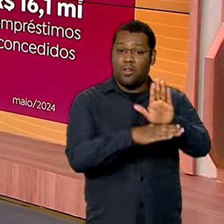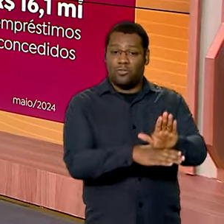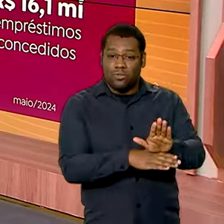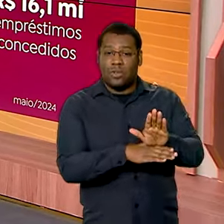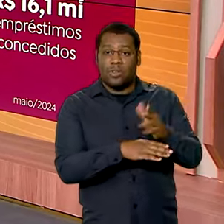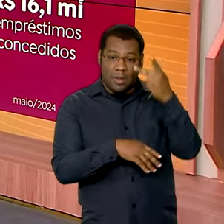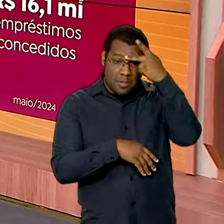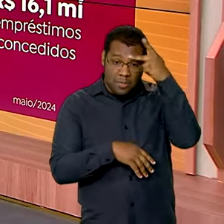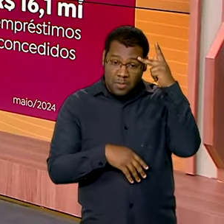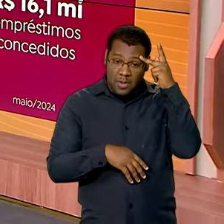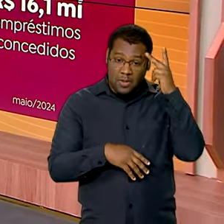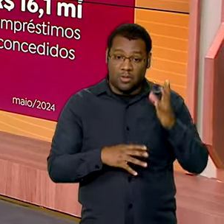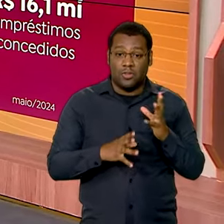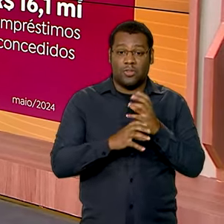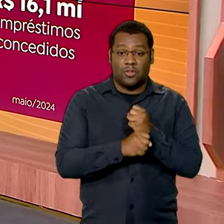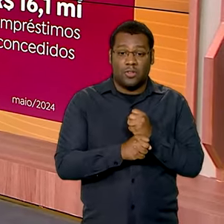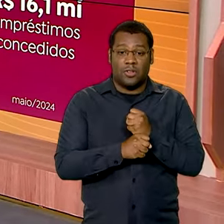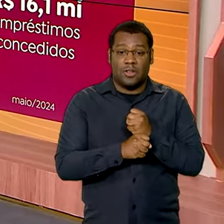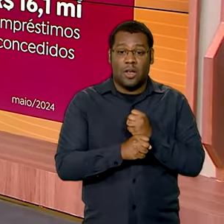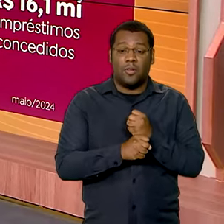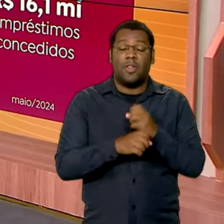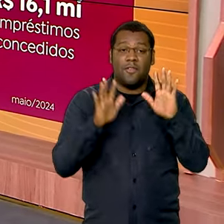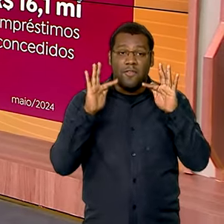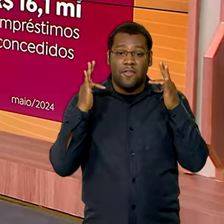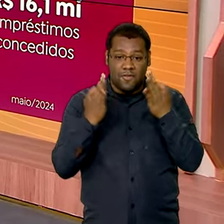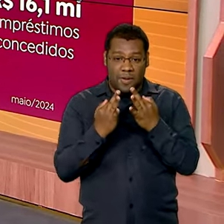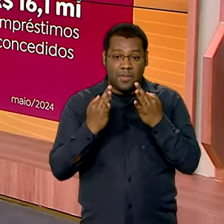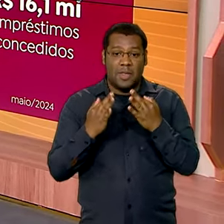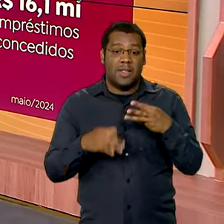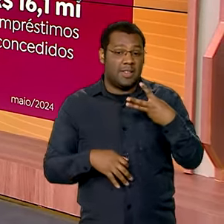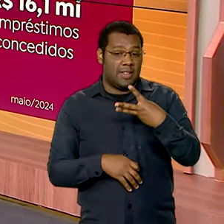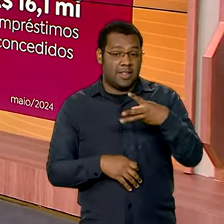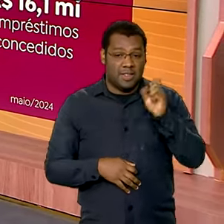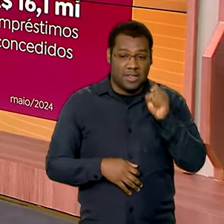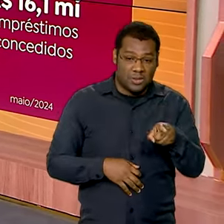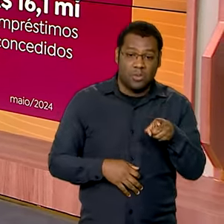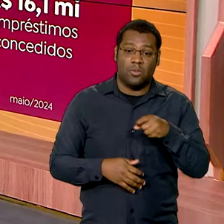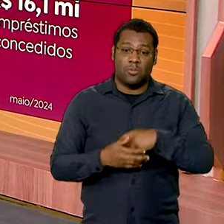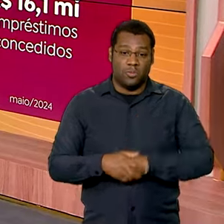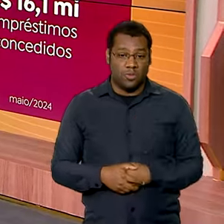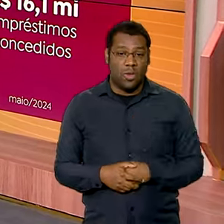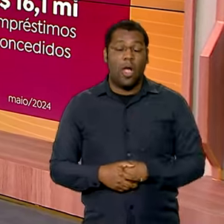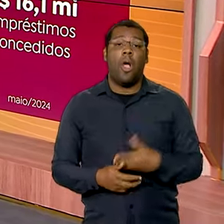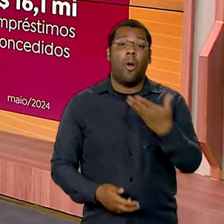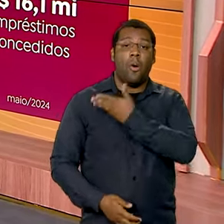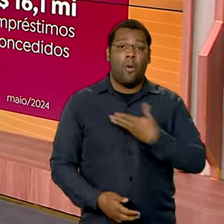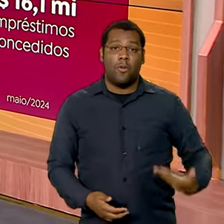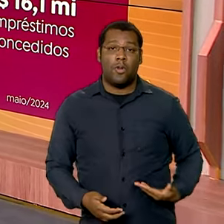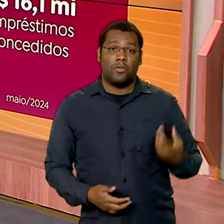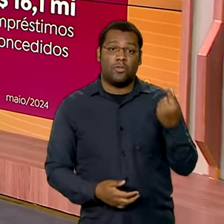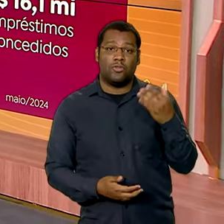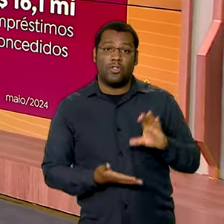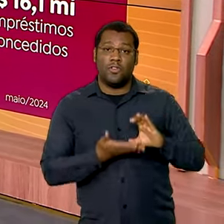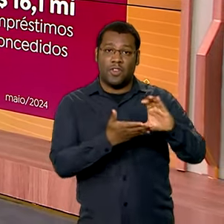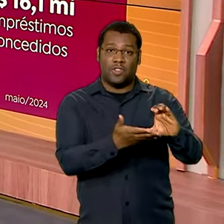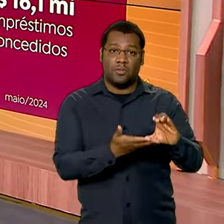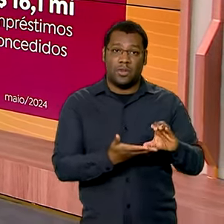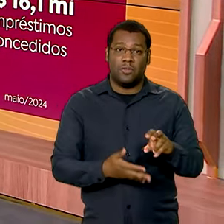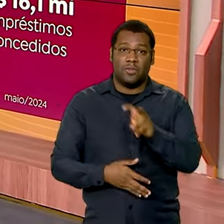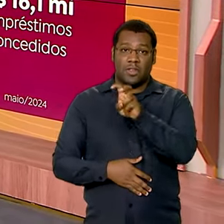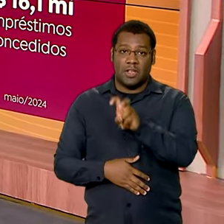.800 famílias desde o ano passado. E para isso, o governo liberou mais de 522